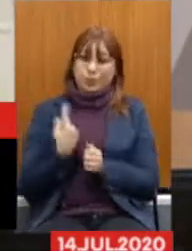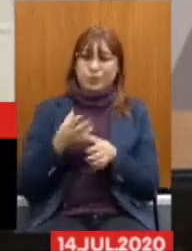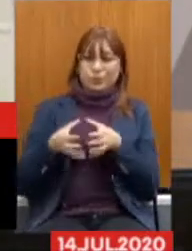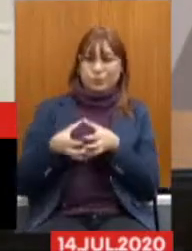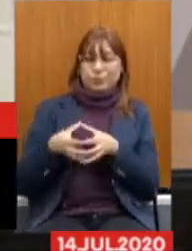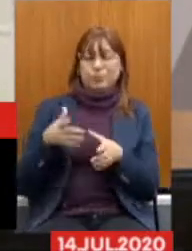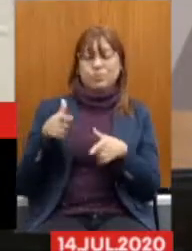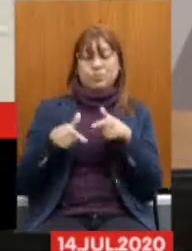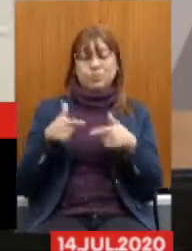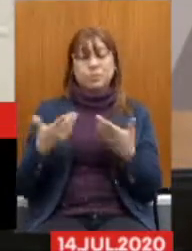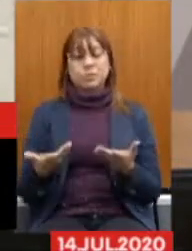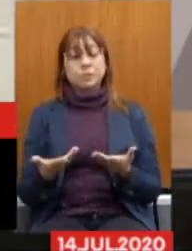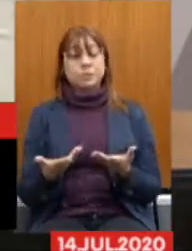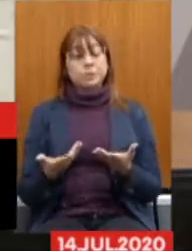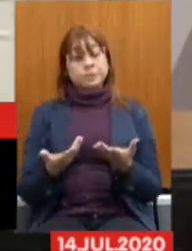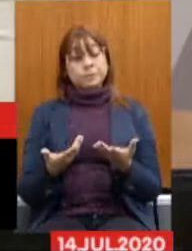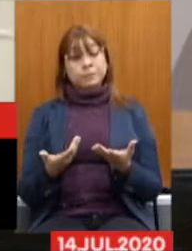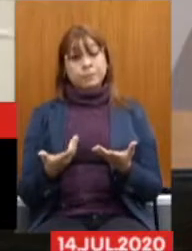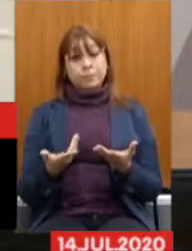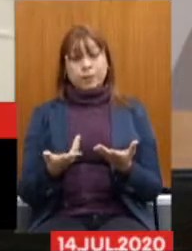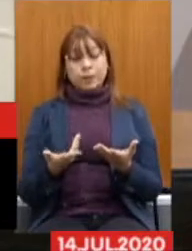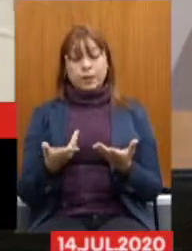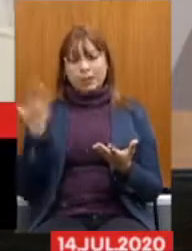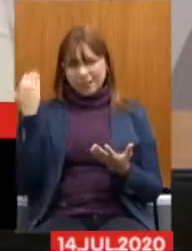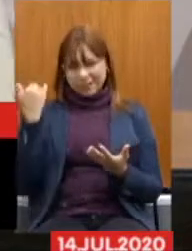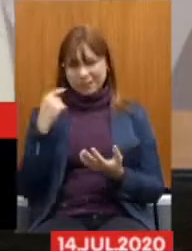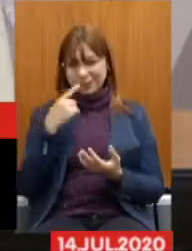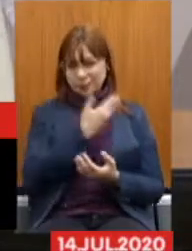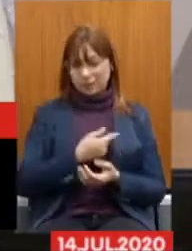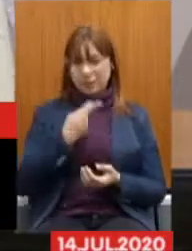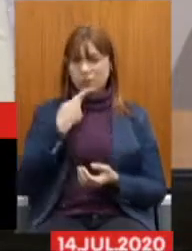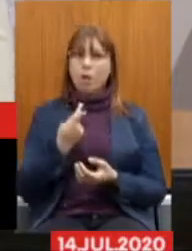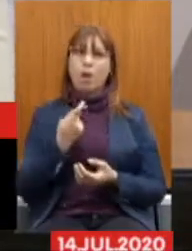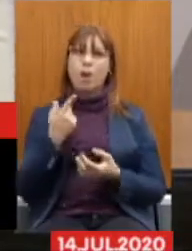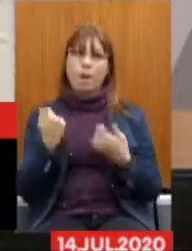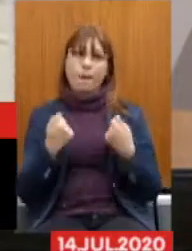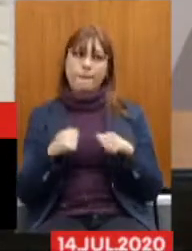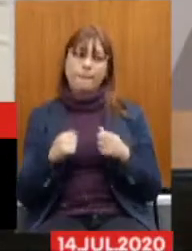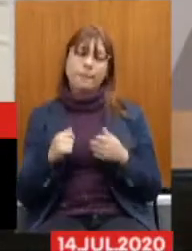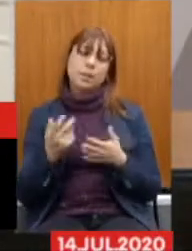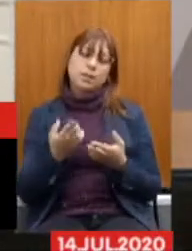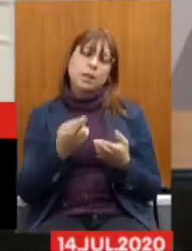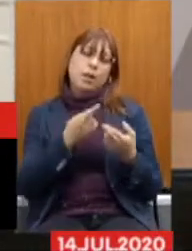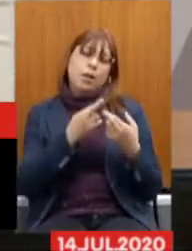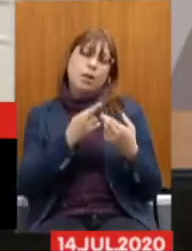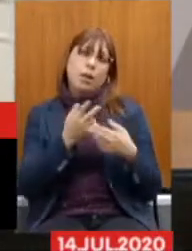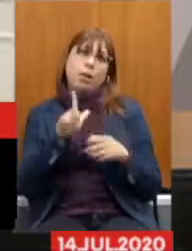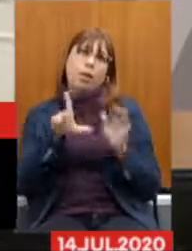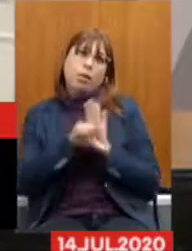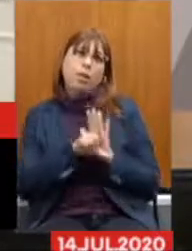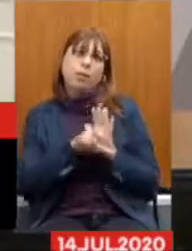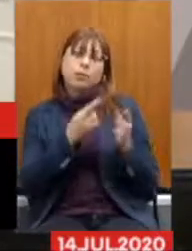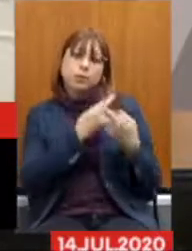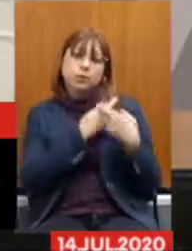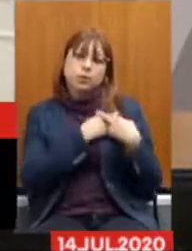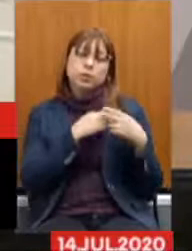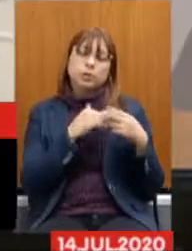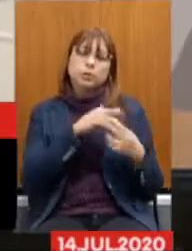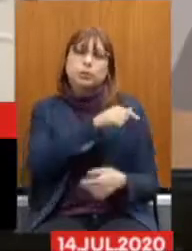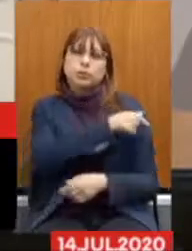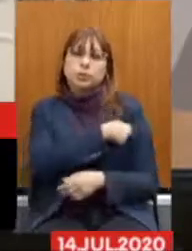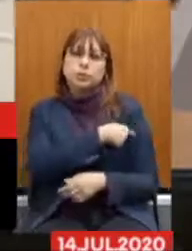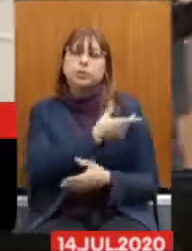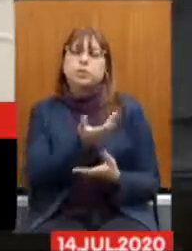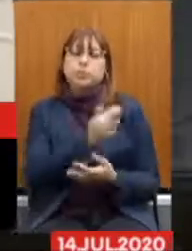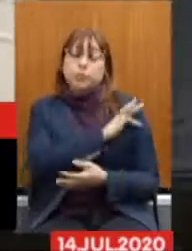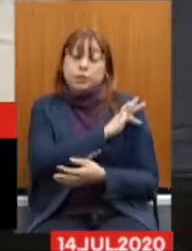A condição Para o governo Cumprir Era sair Do limite Prudencial Da lei De responsabilidade Fiscal Ele saiu Esse ano E